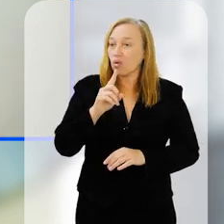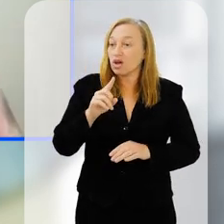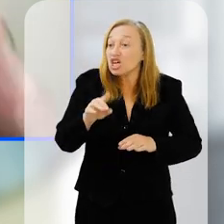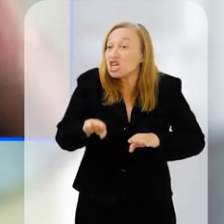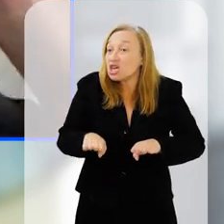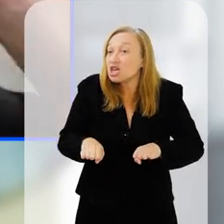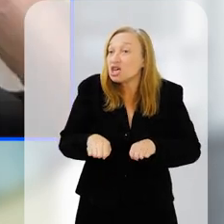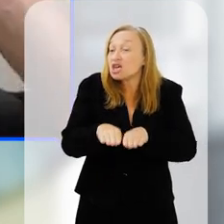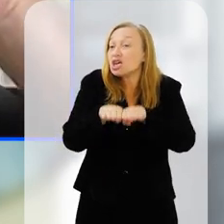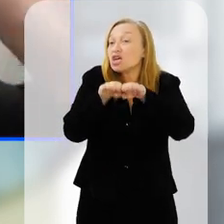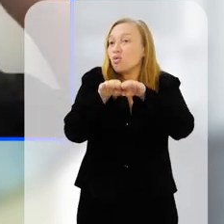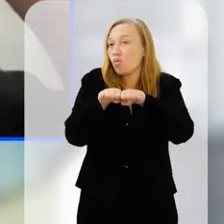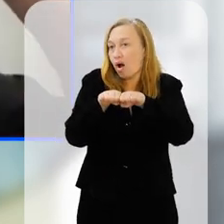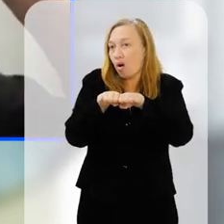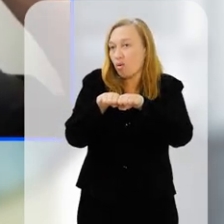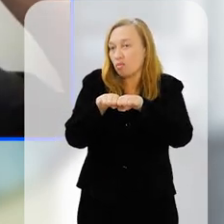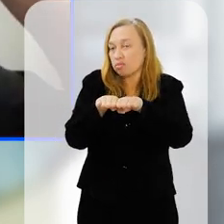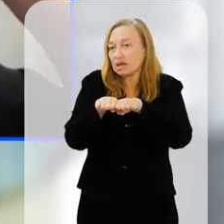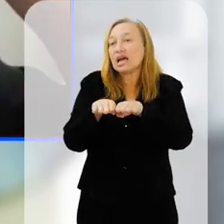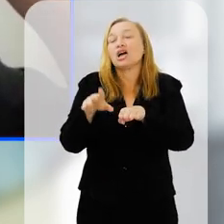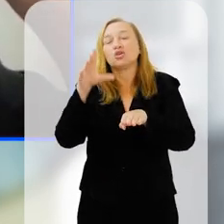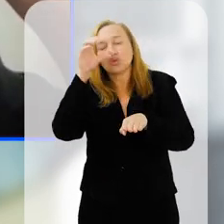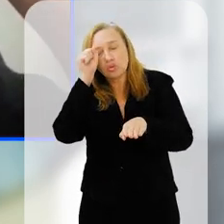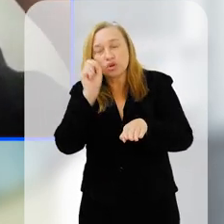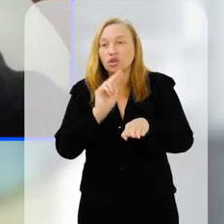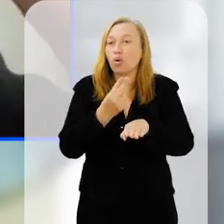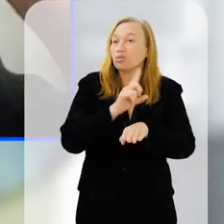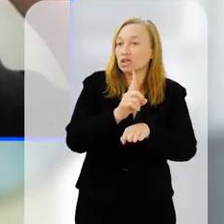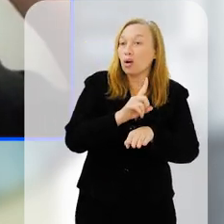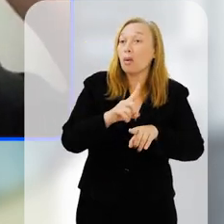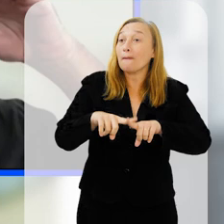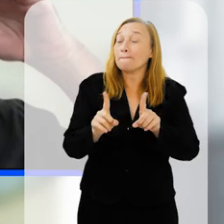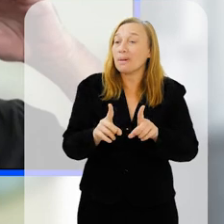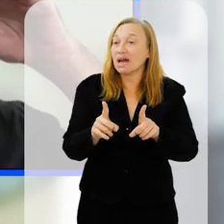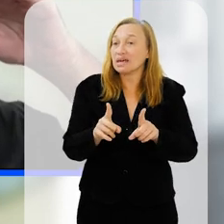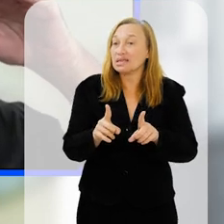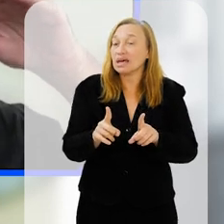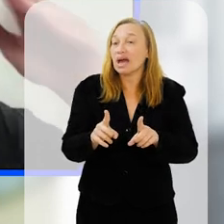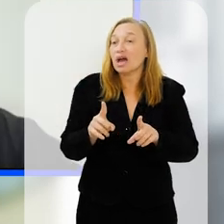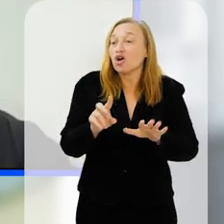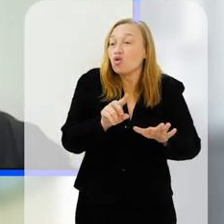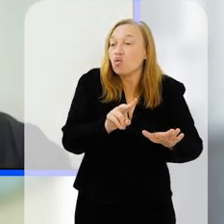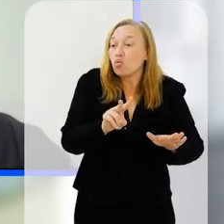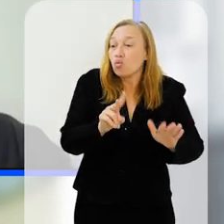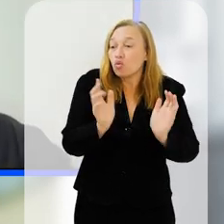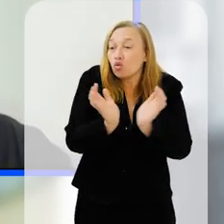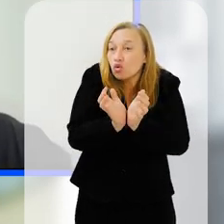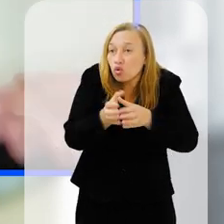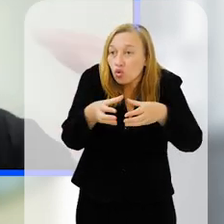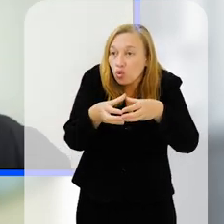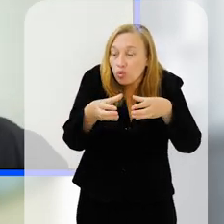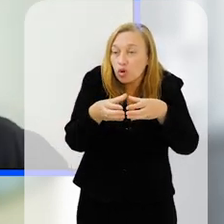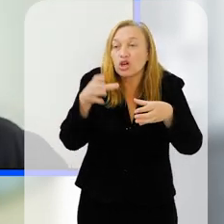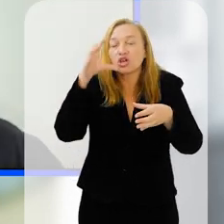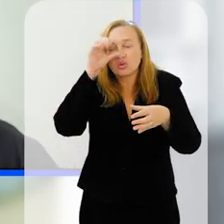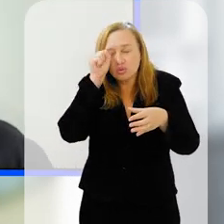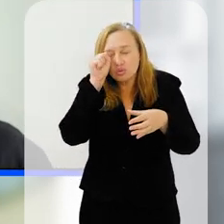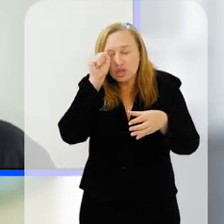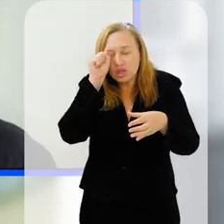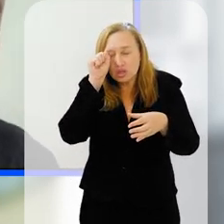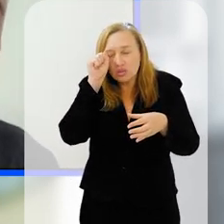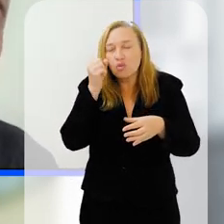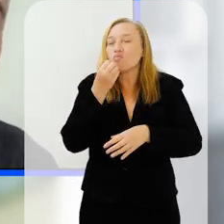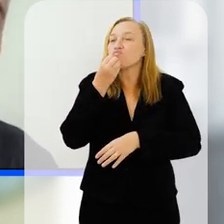elas aprendem igual, tendo ou não tendo a soneca. Só que depois de uma semana, quem não teve a soneca volta para o zero, é o enxugar gelo.